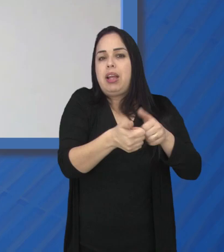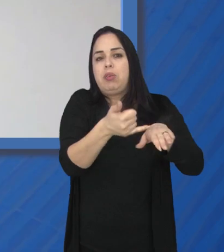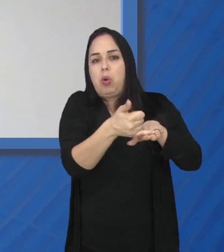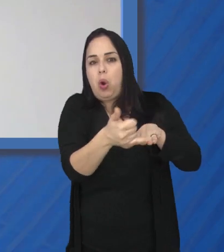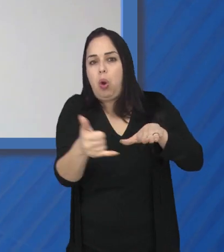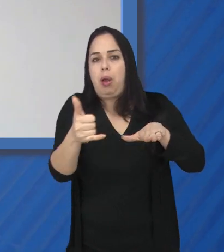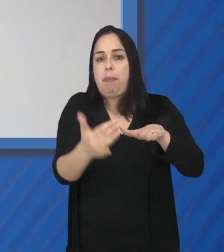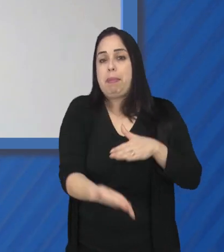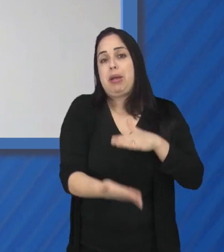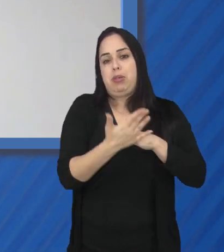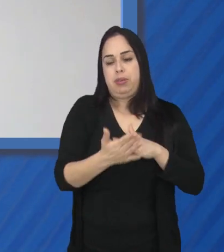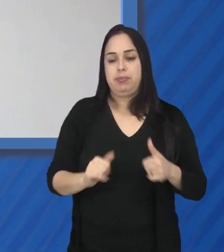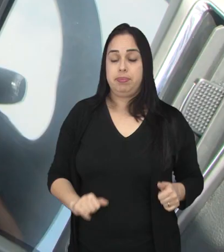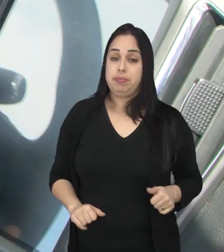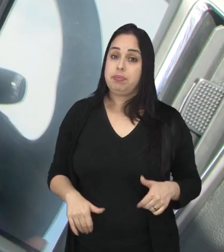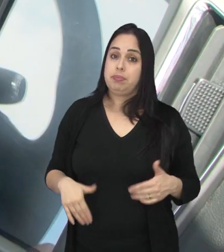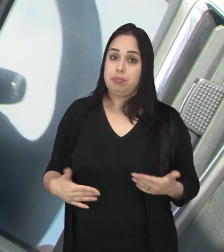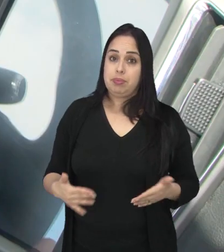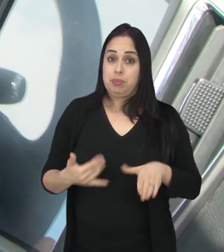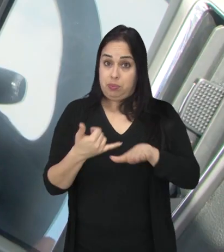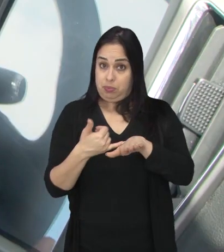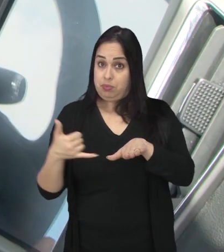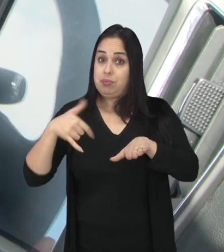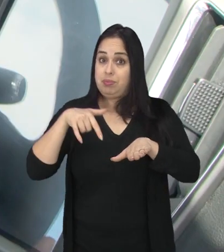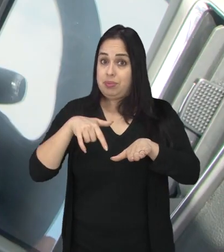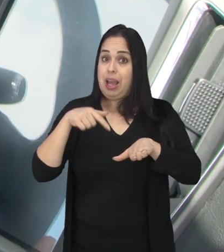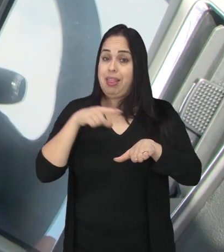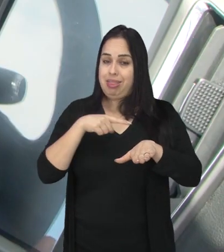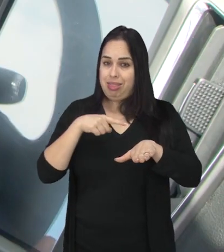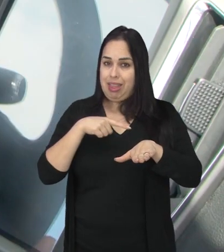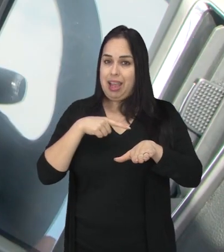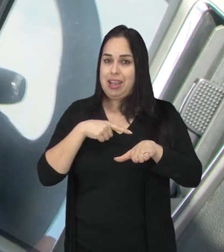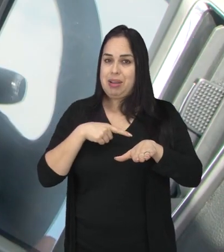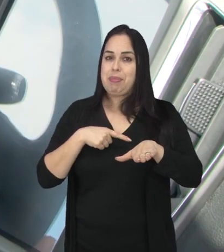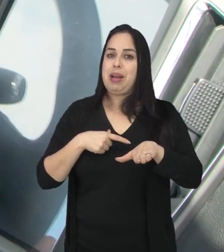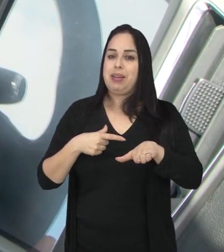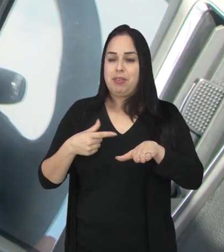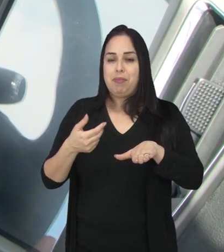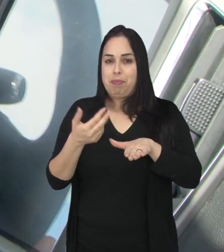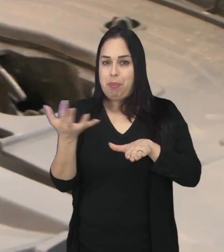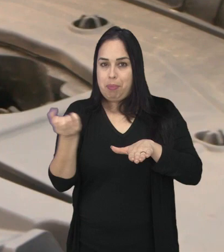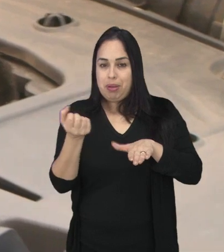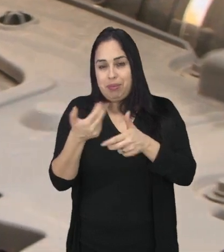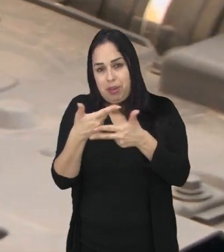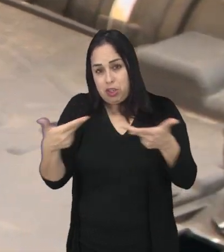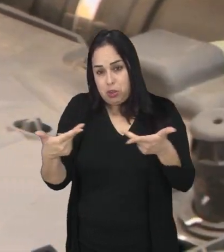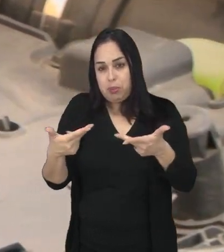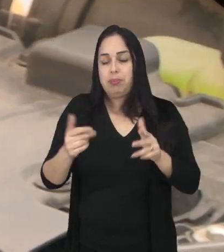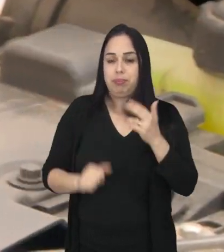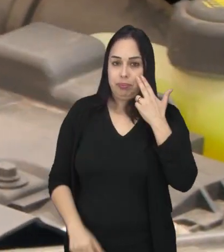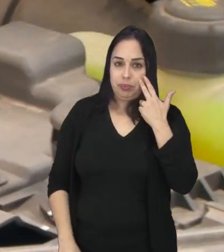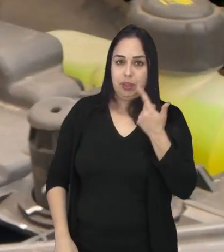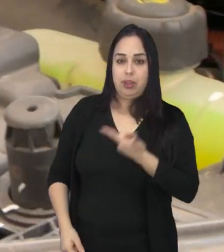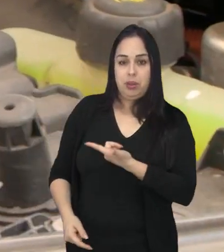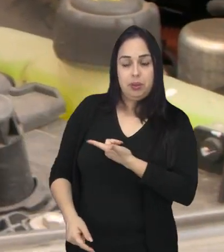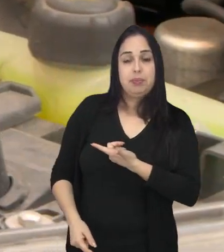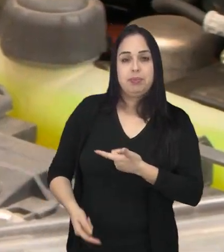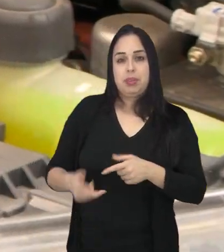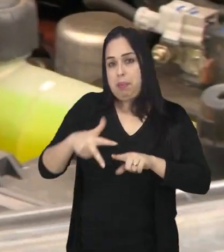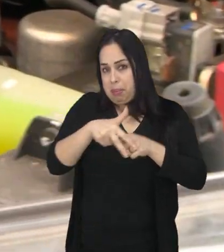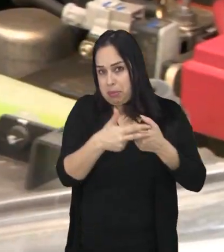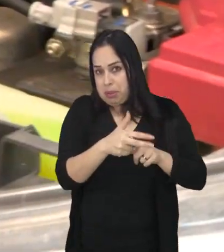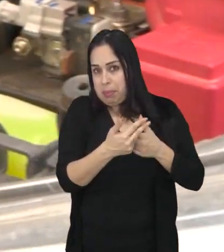para te dar suporte. Ainda assim, os carros elétricos carregam algumas vantagens. Além do baixo gasto com a